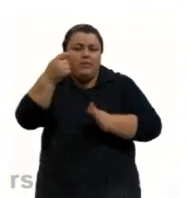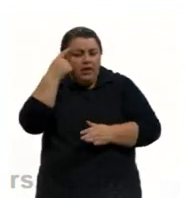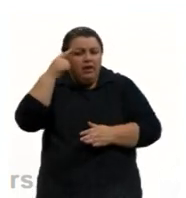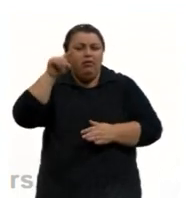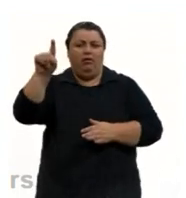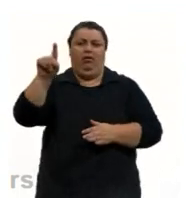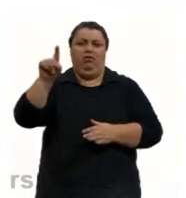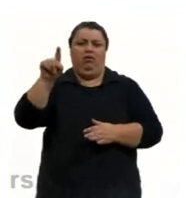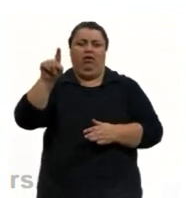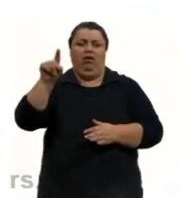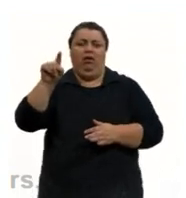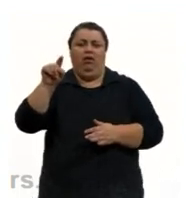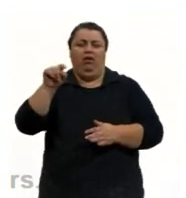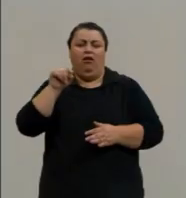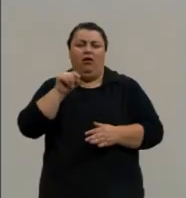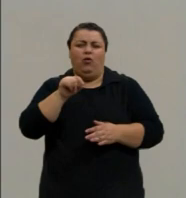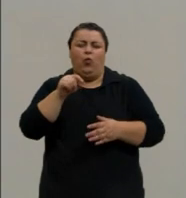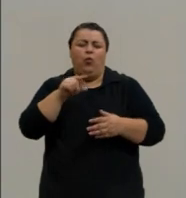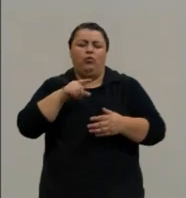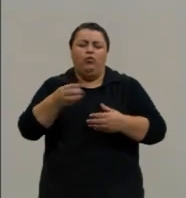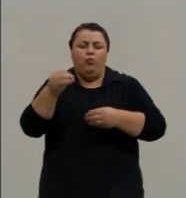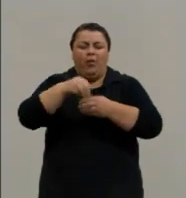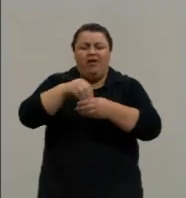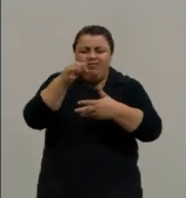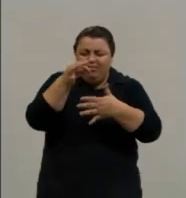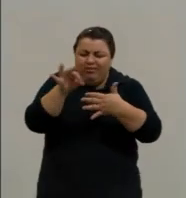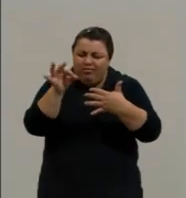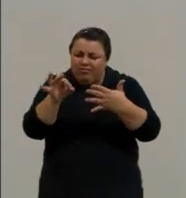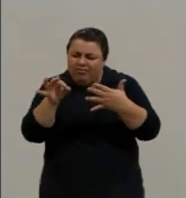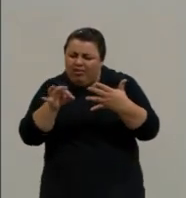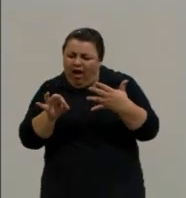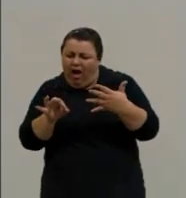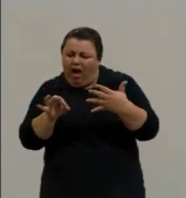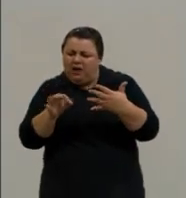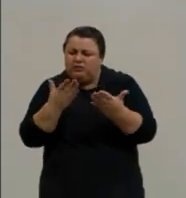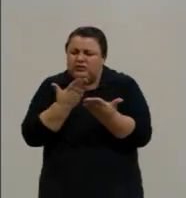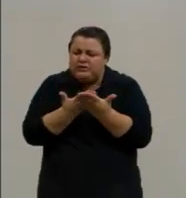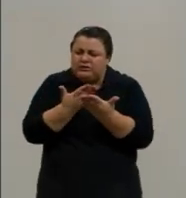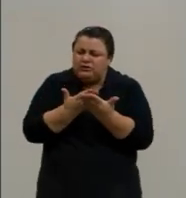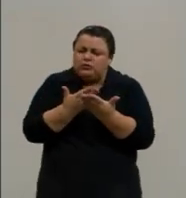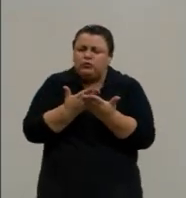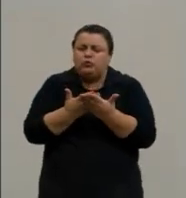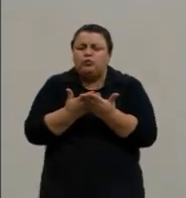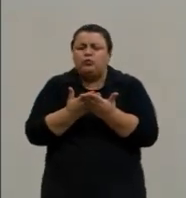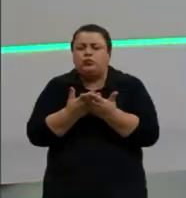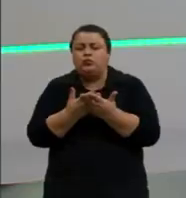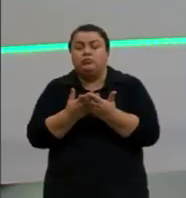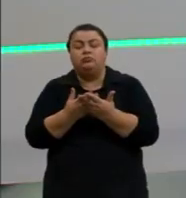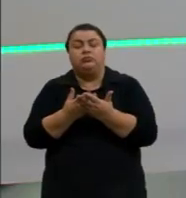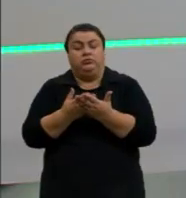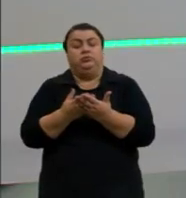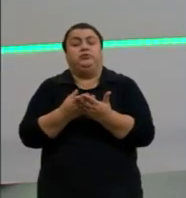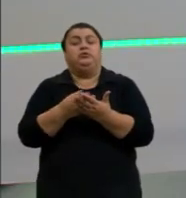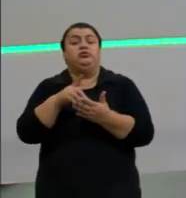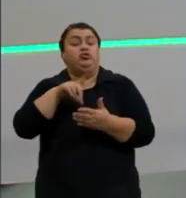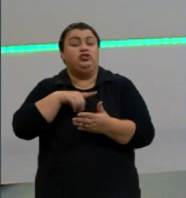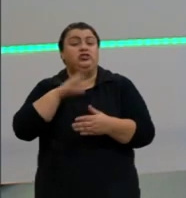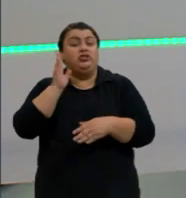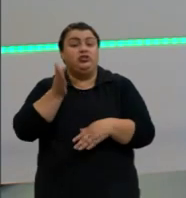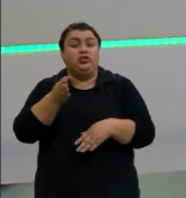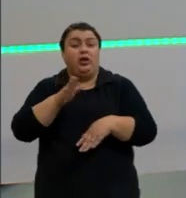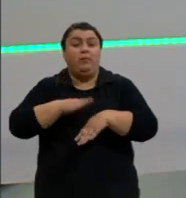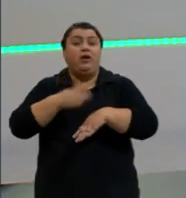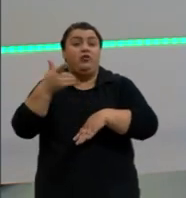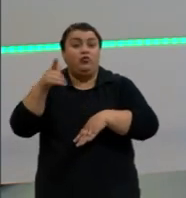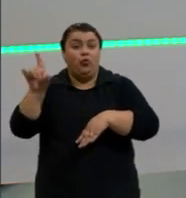né, através de mais detalhes, modelos mais elaborados. É claro que já tinha outros métodos científicos 100